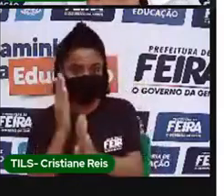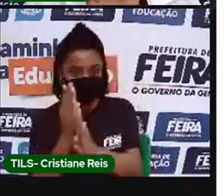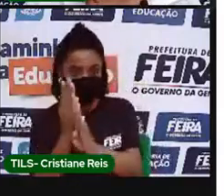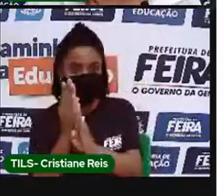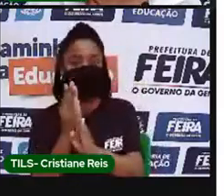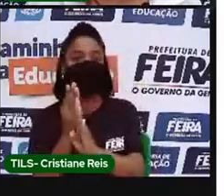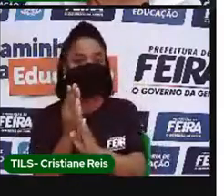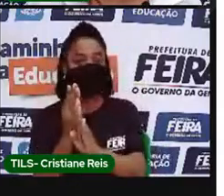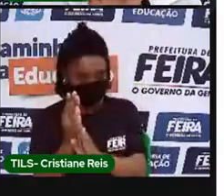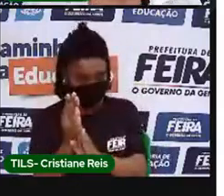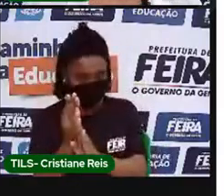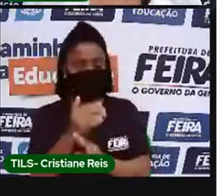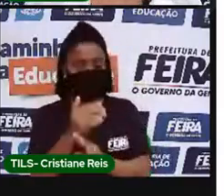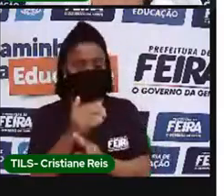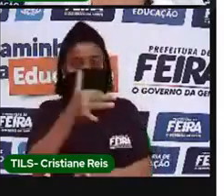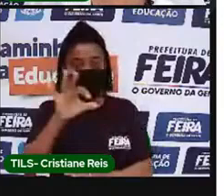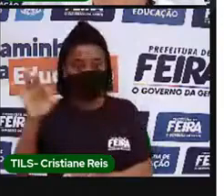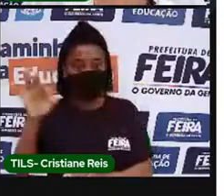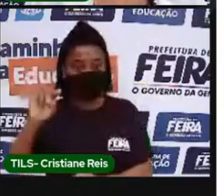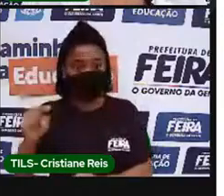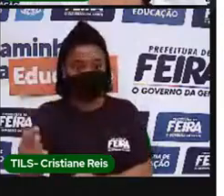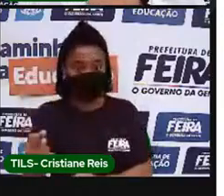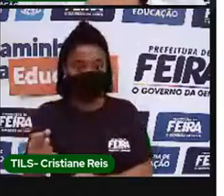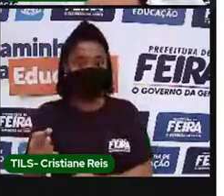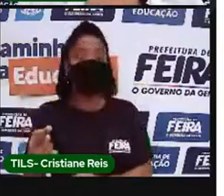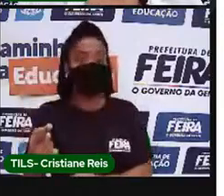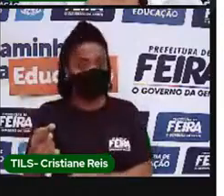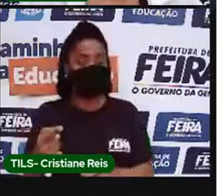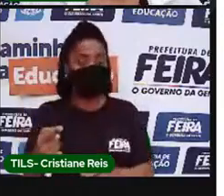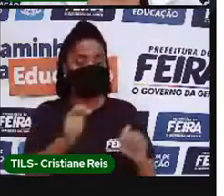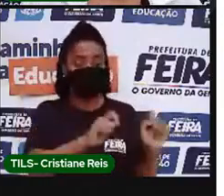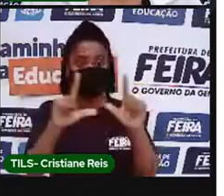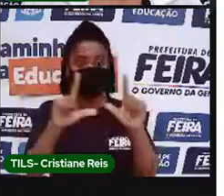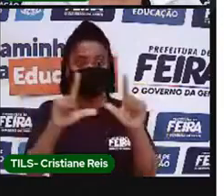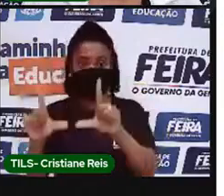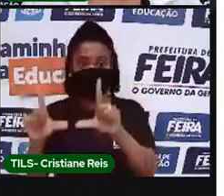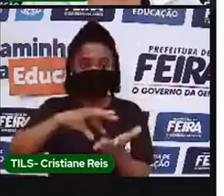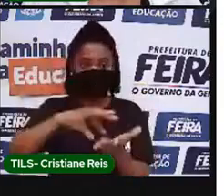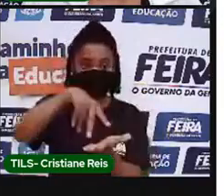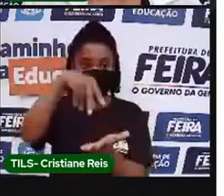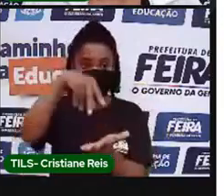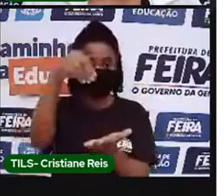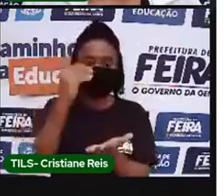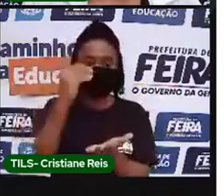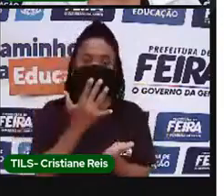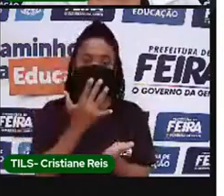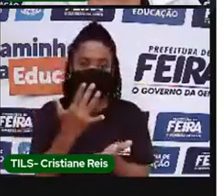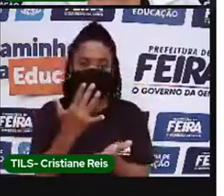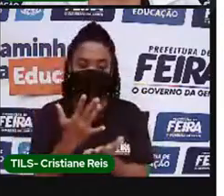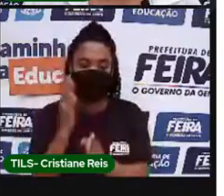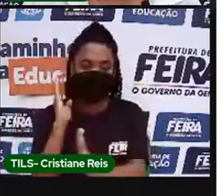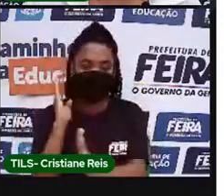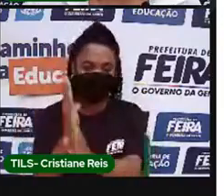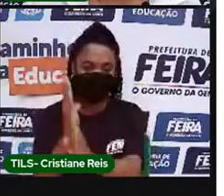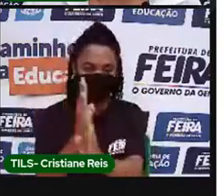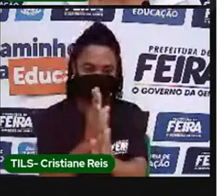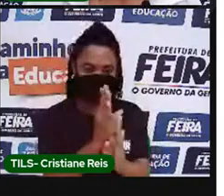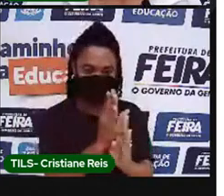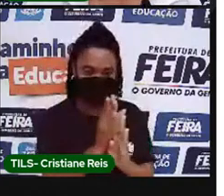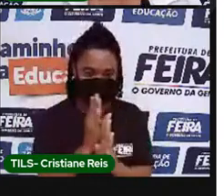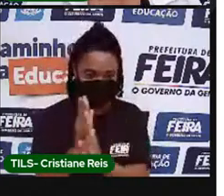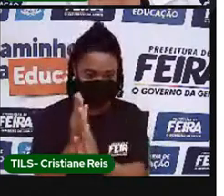pela cor. Então, como nós vamos navegar aqui? Vocês têm várias possibilidades de cores